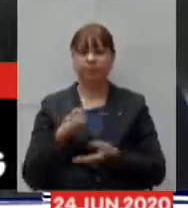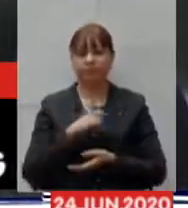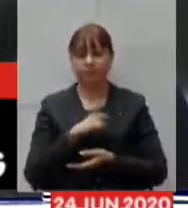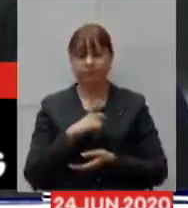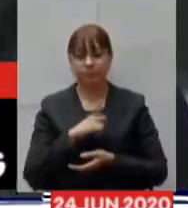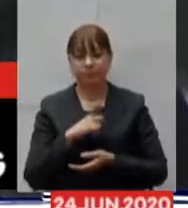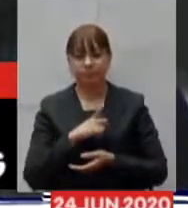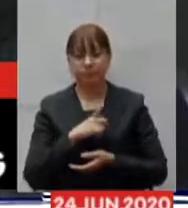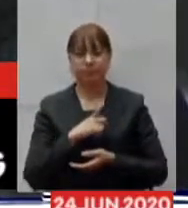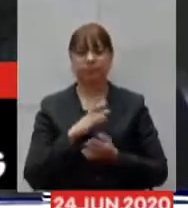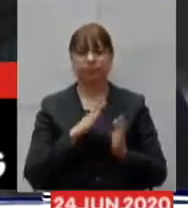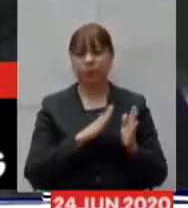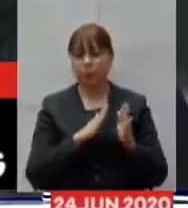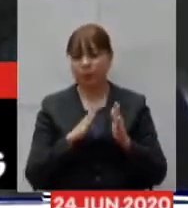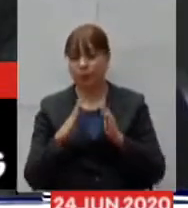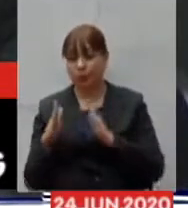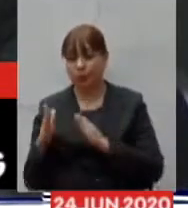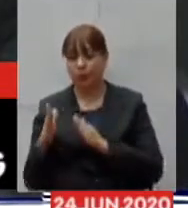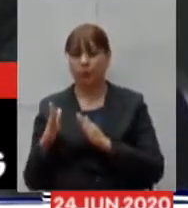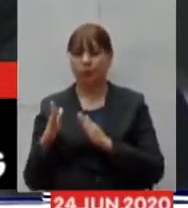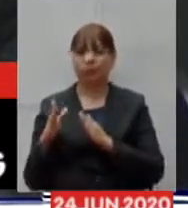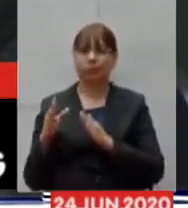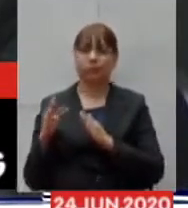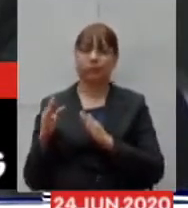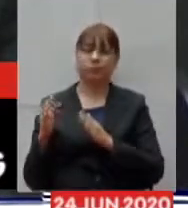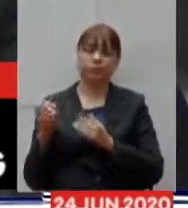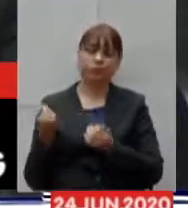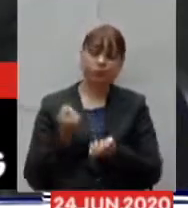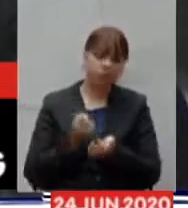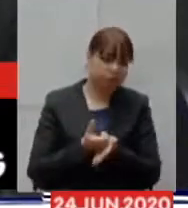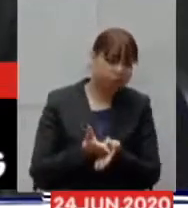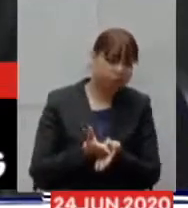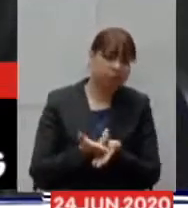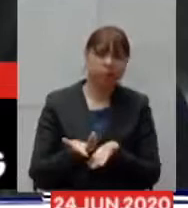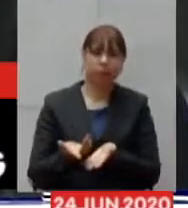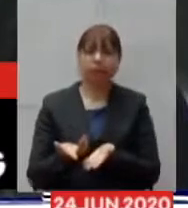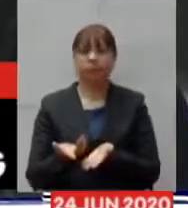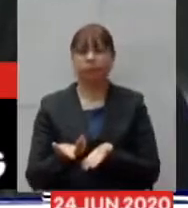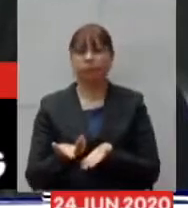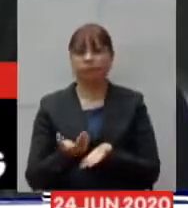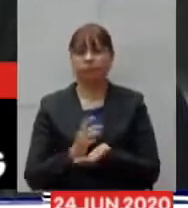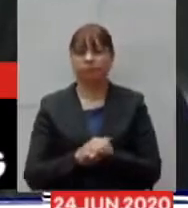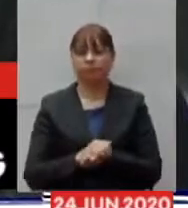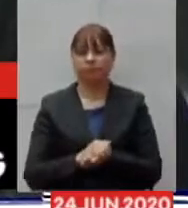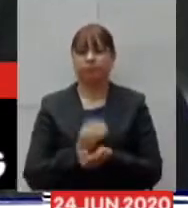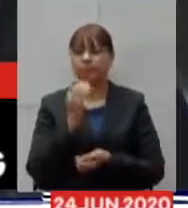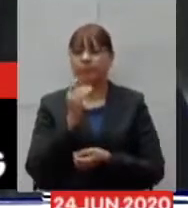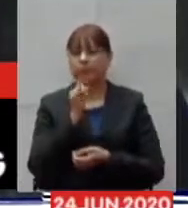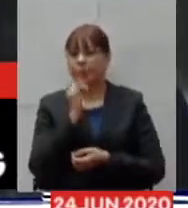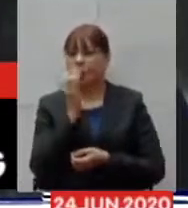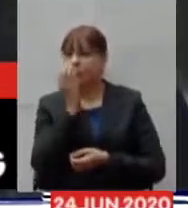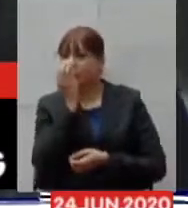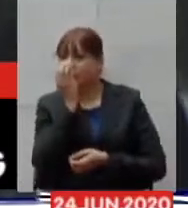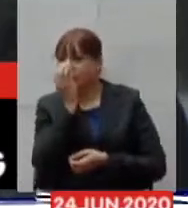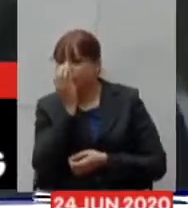de aquisição primeiro de respiradores